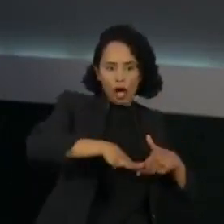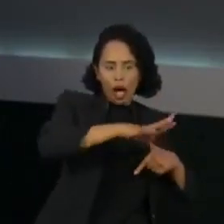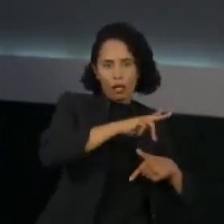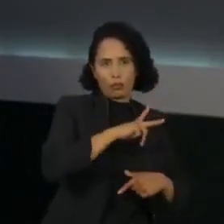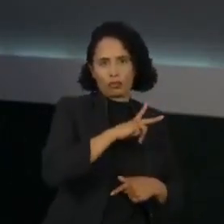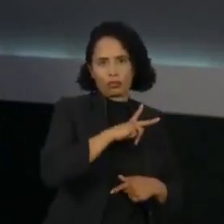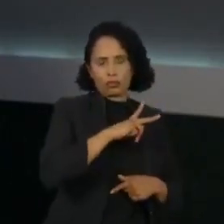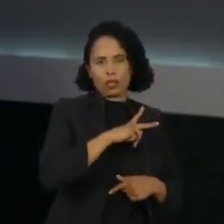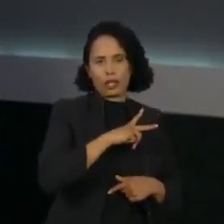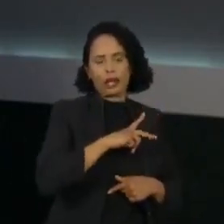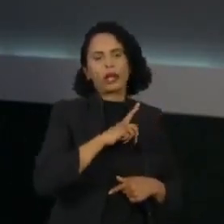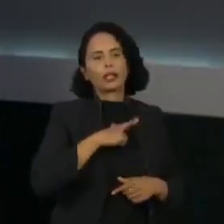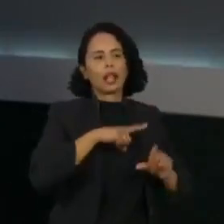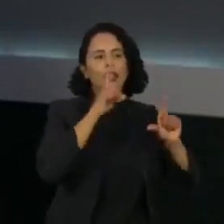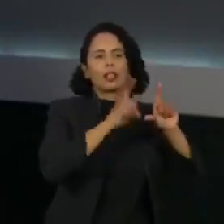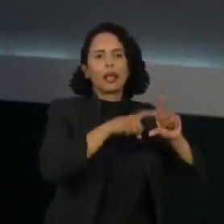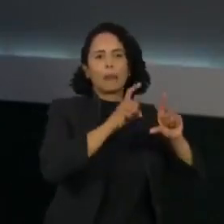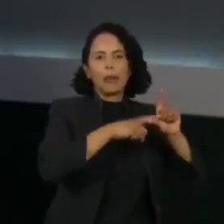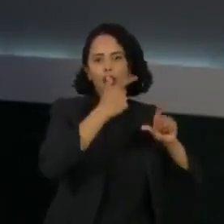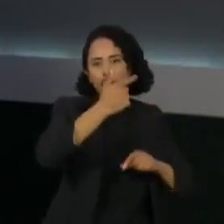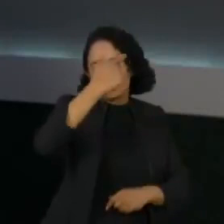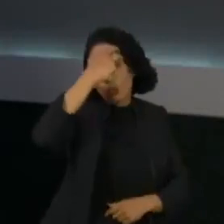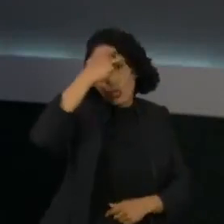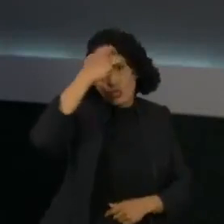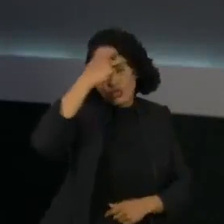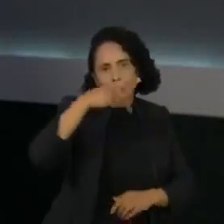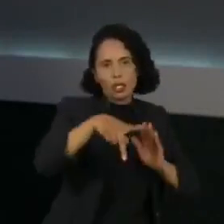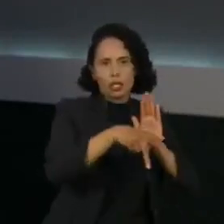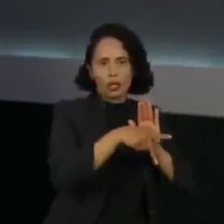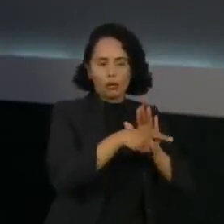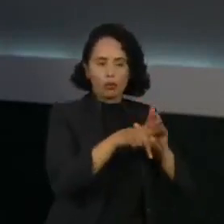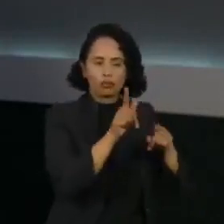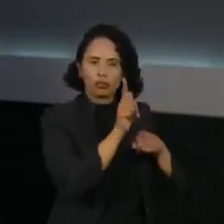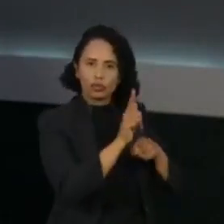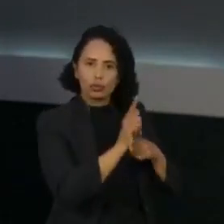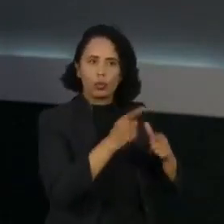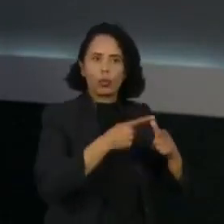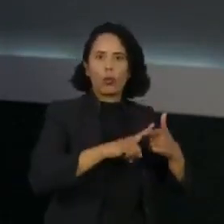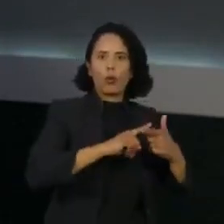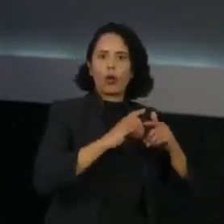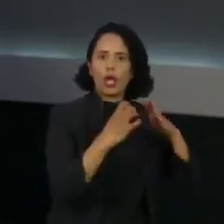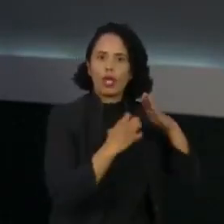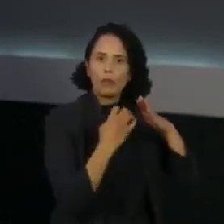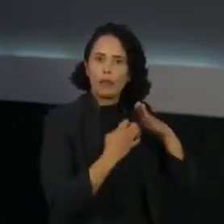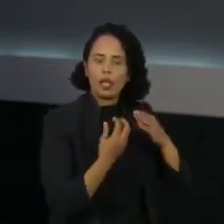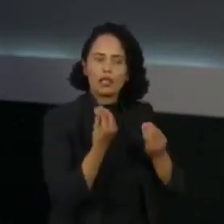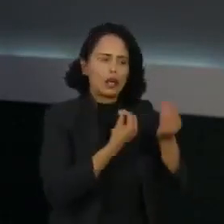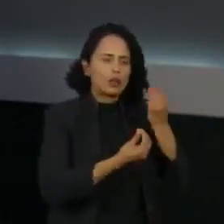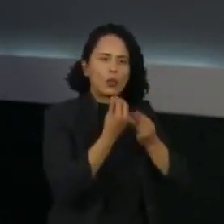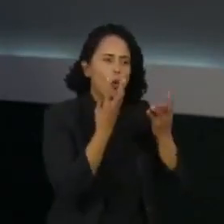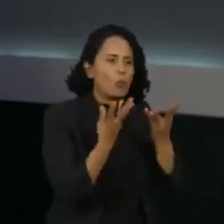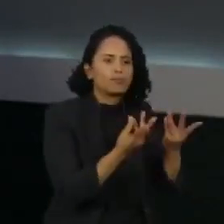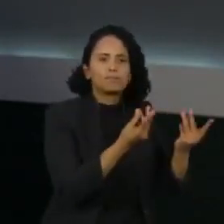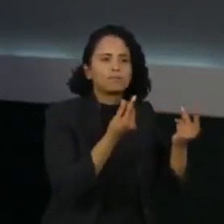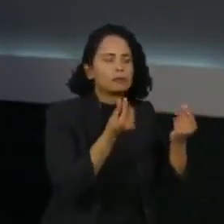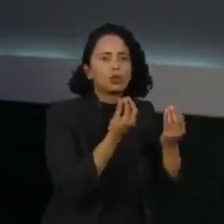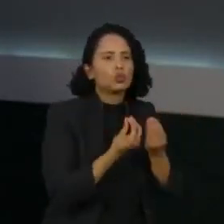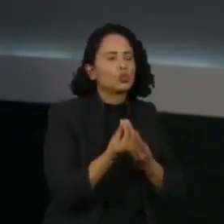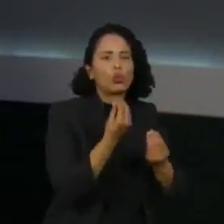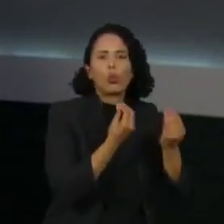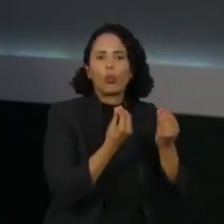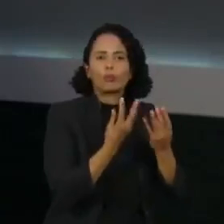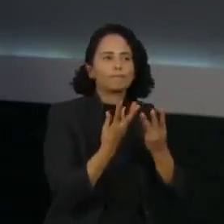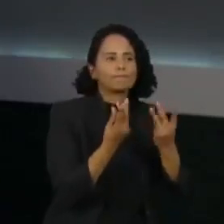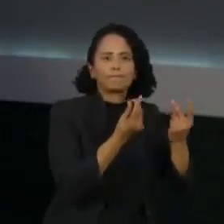depende de uma conscientização dos gestores, das empresas. Como sensibilizá-las? Qual é a